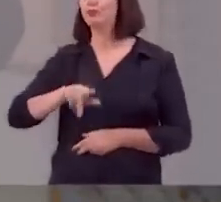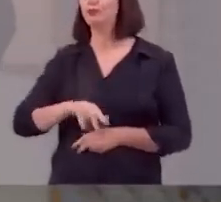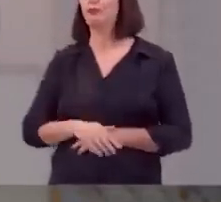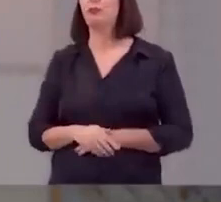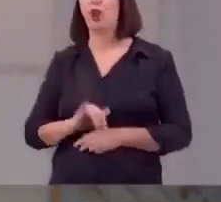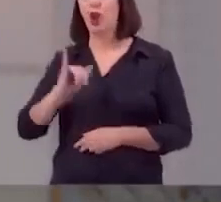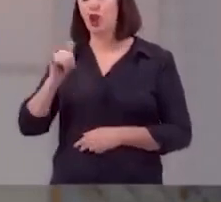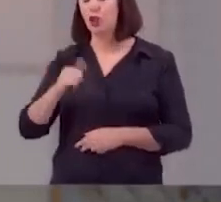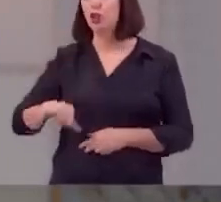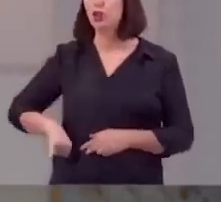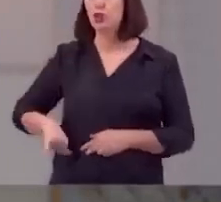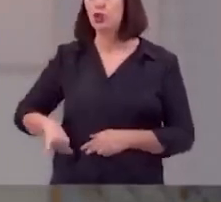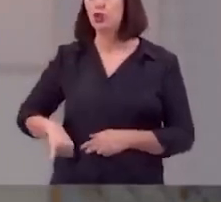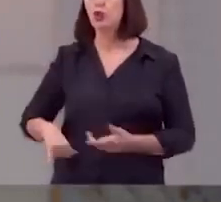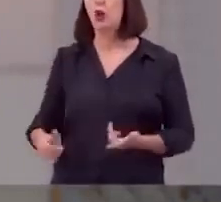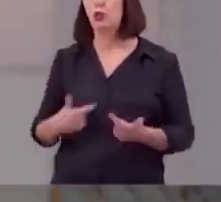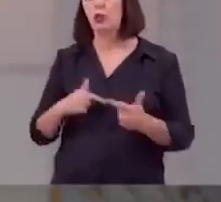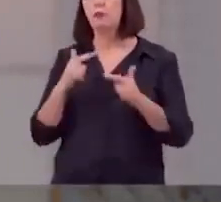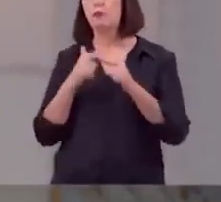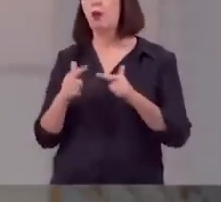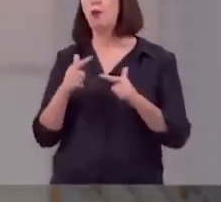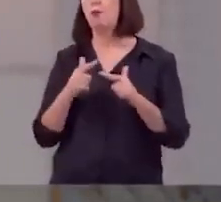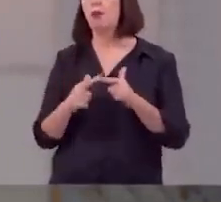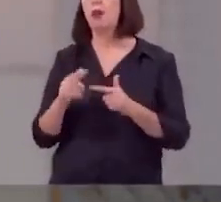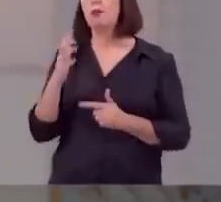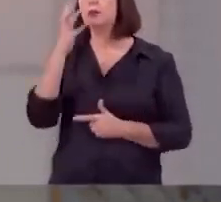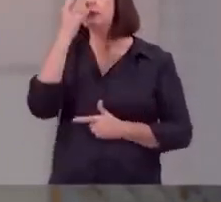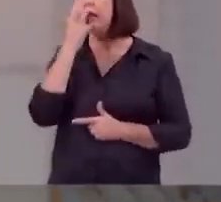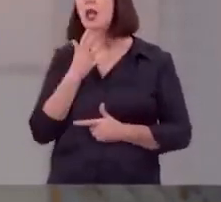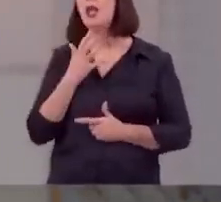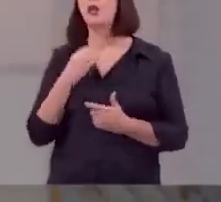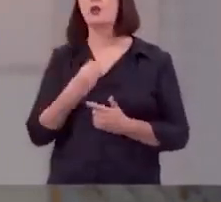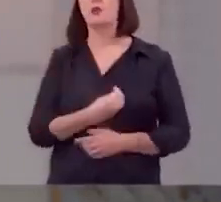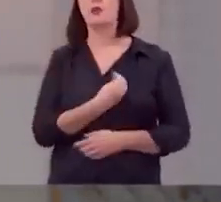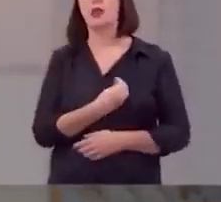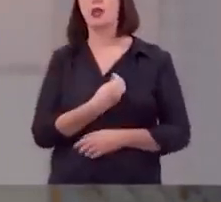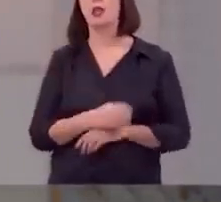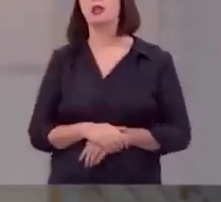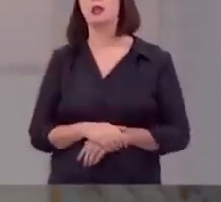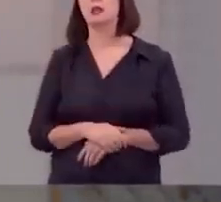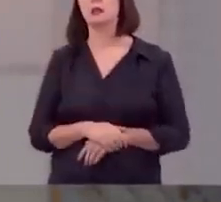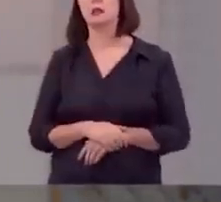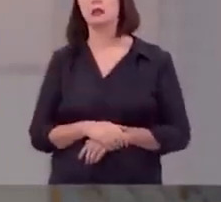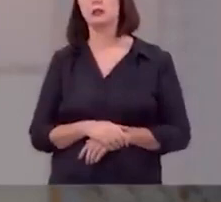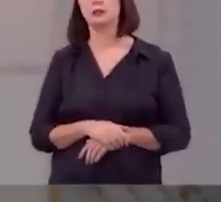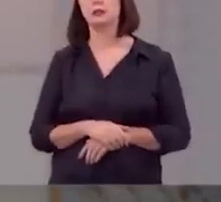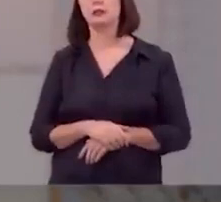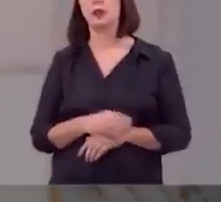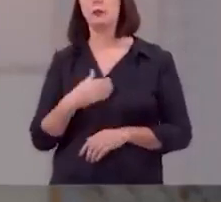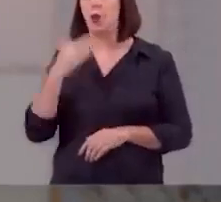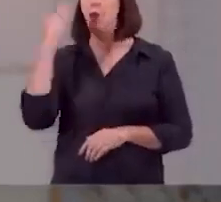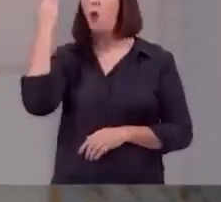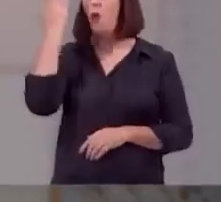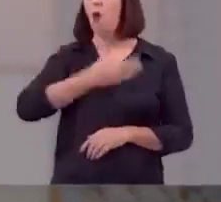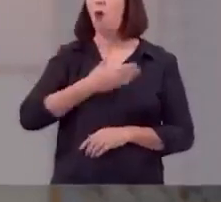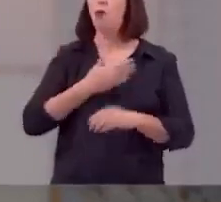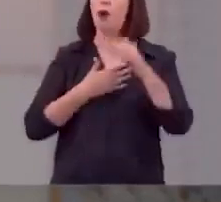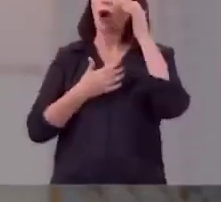Jó sofreu golpes terríveis na vida ele foi provado